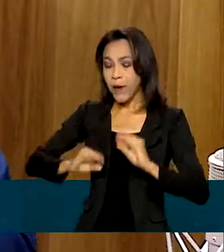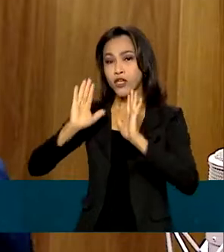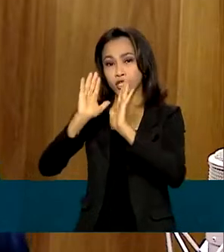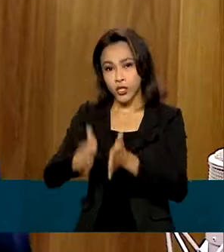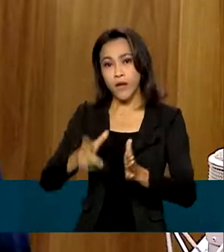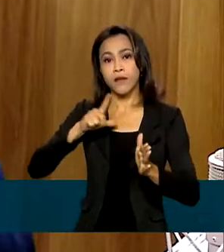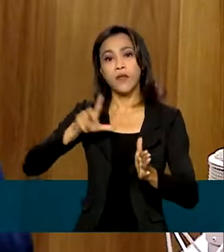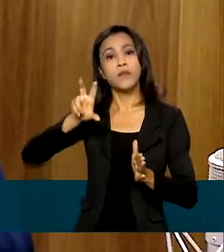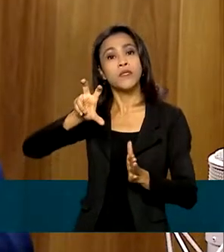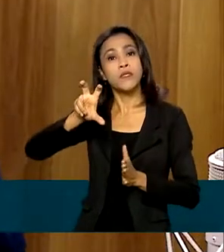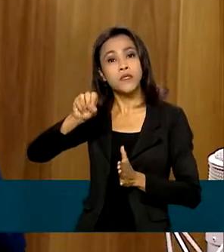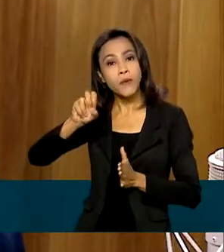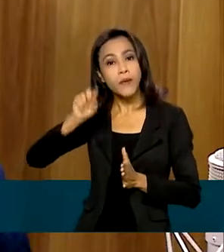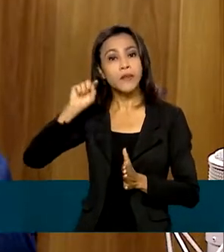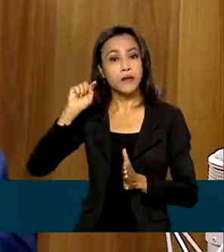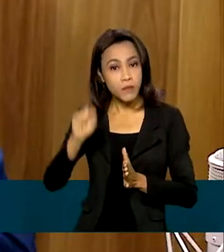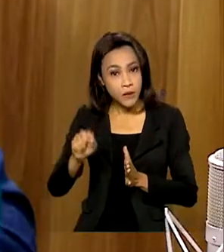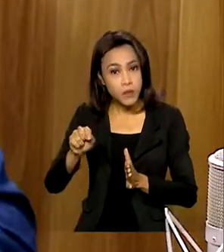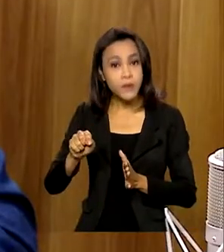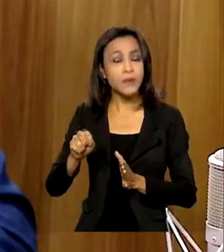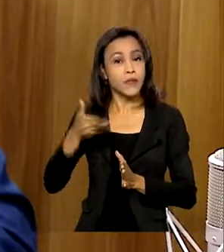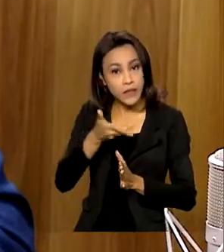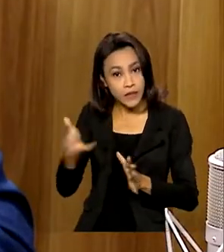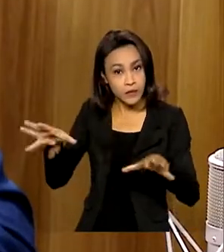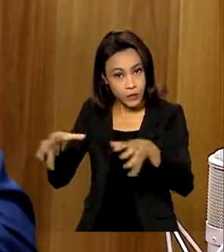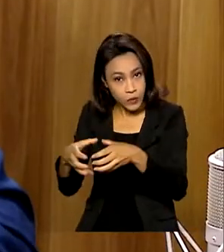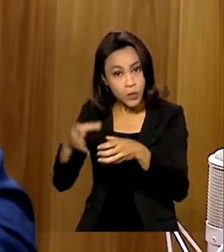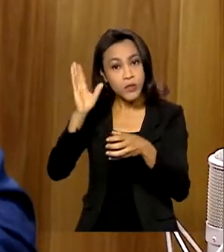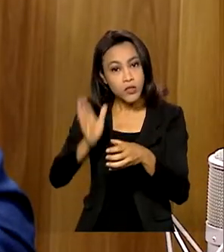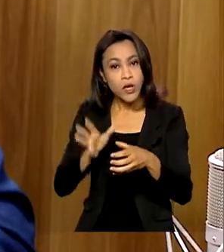mil desses 400 mil, 50 mil caminhoneiros já foram cadastrados.